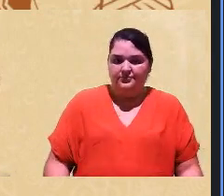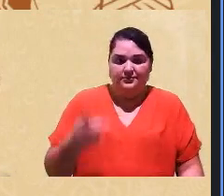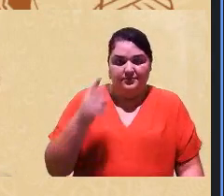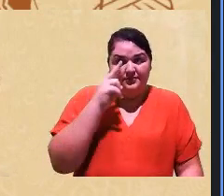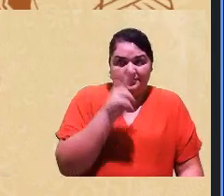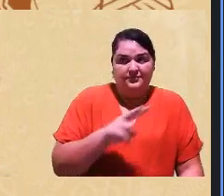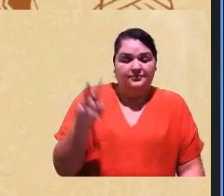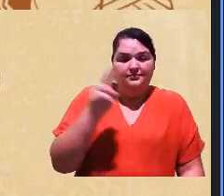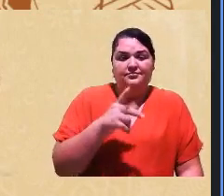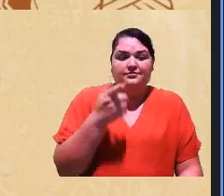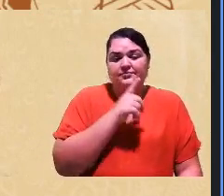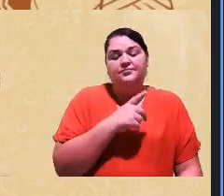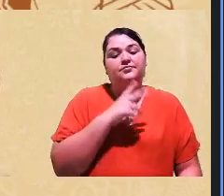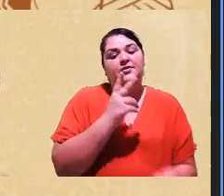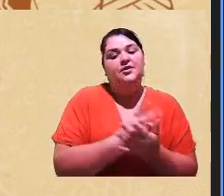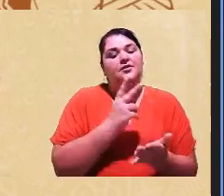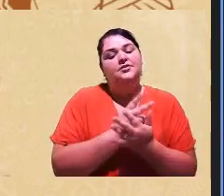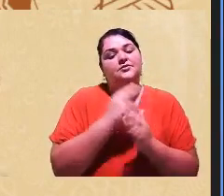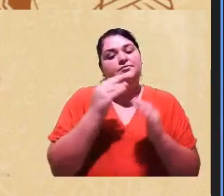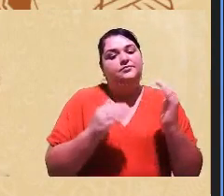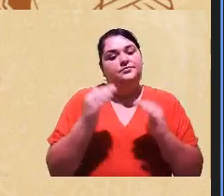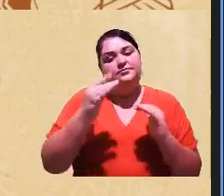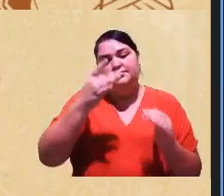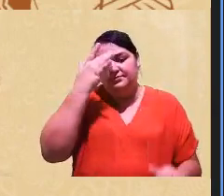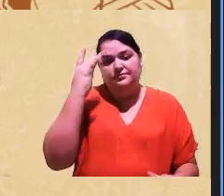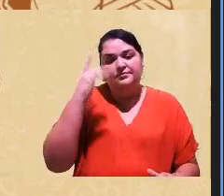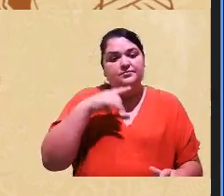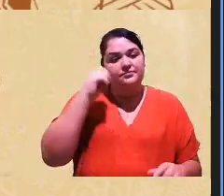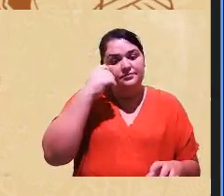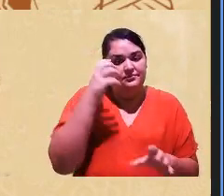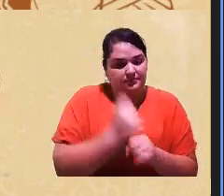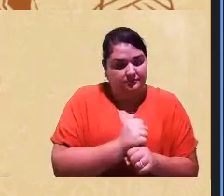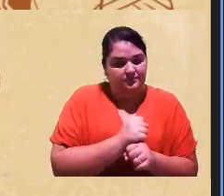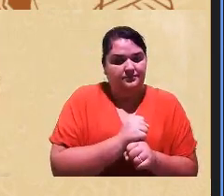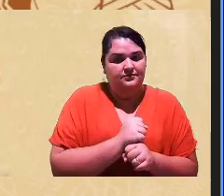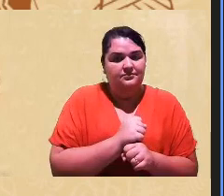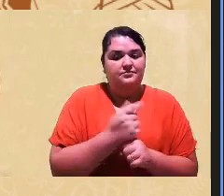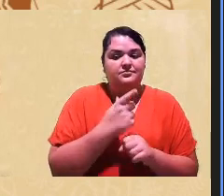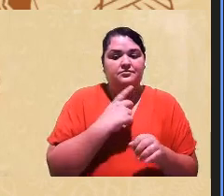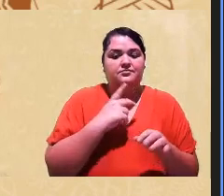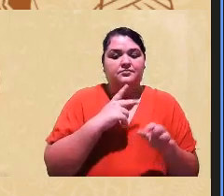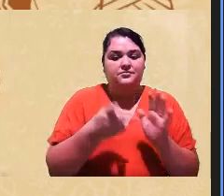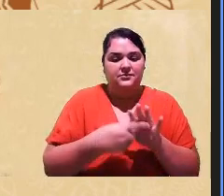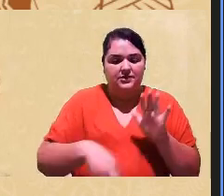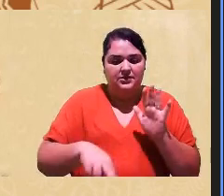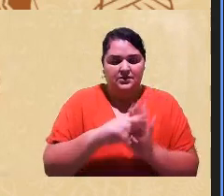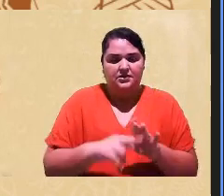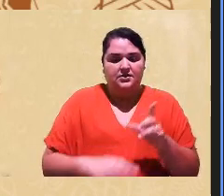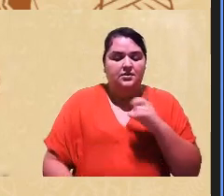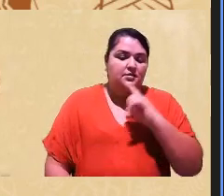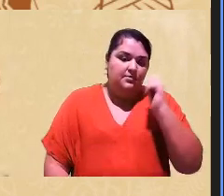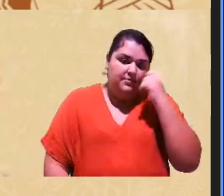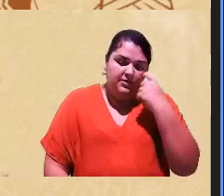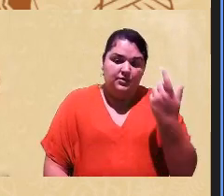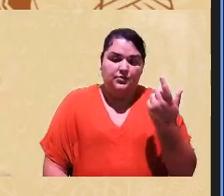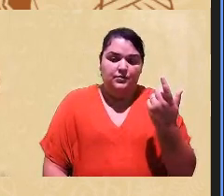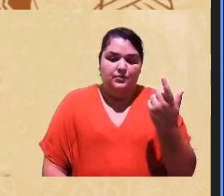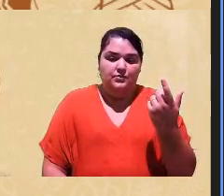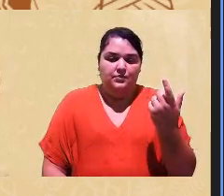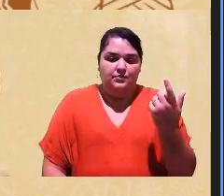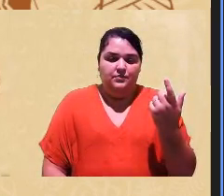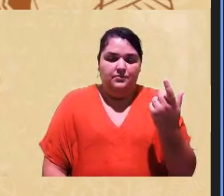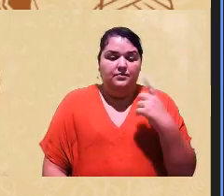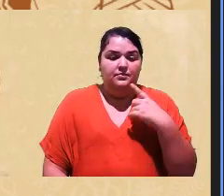construindo o mesmo estereótipo sobre as pessoas negras o processo de hierarquização entre os pretos e pardos e entre o